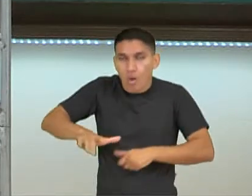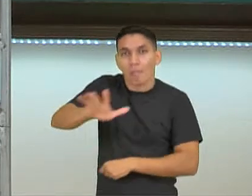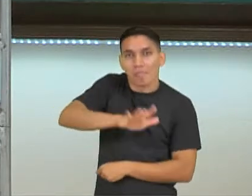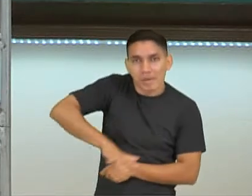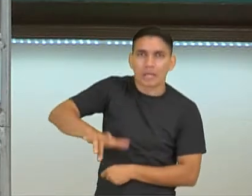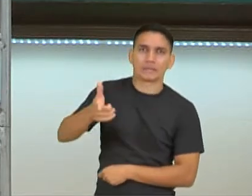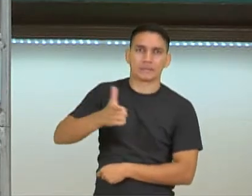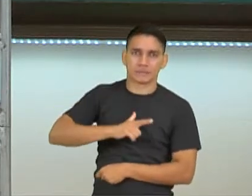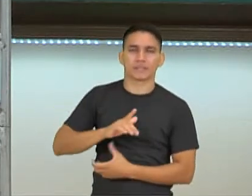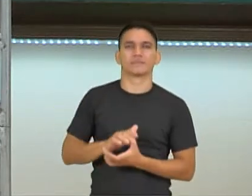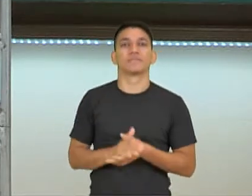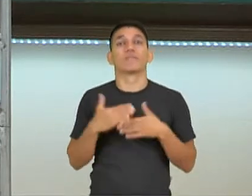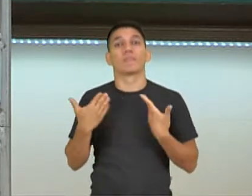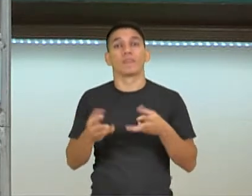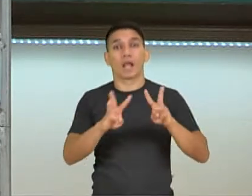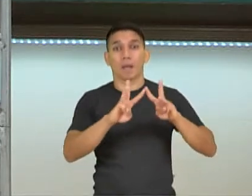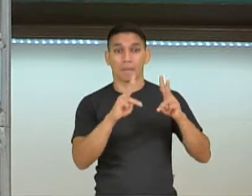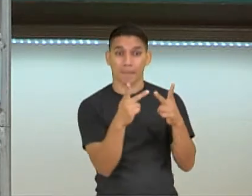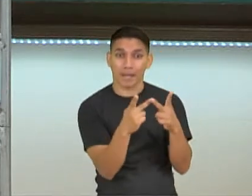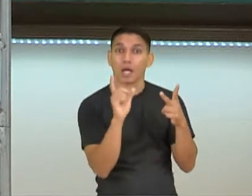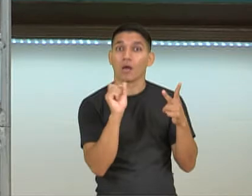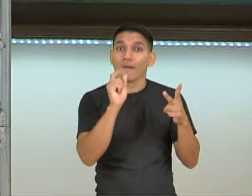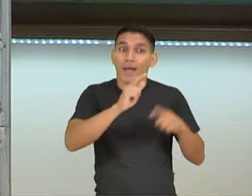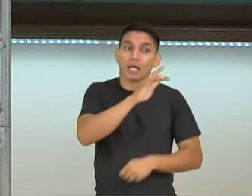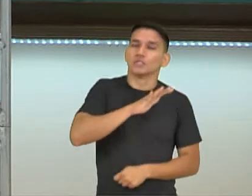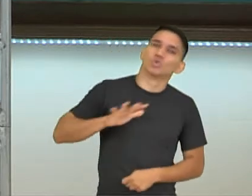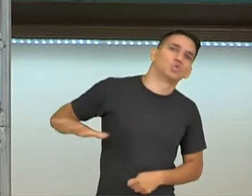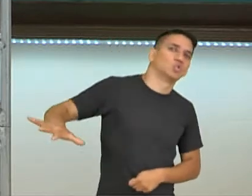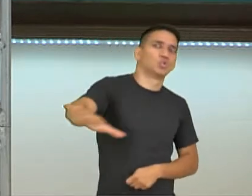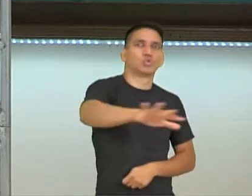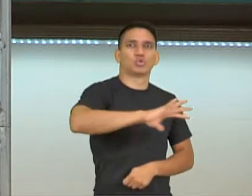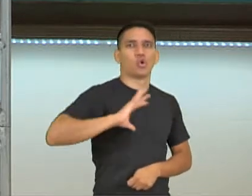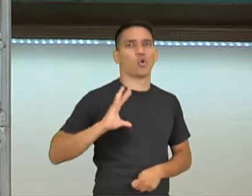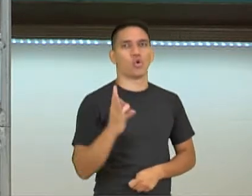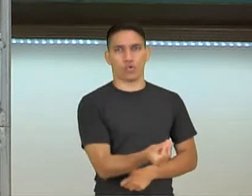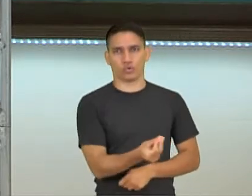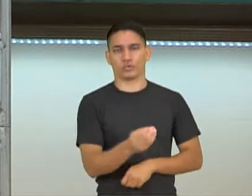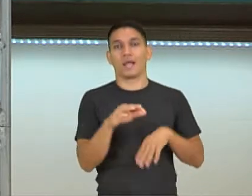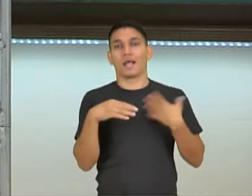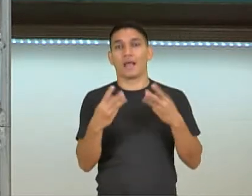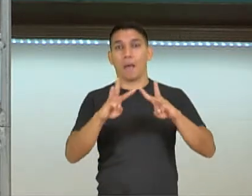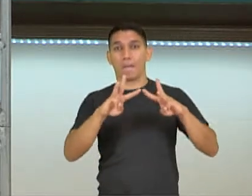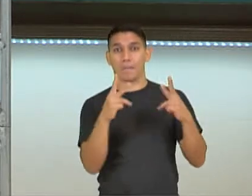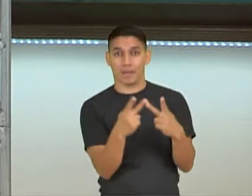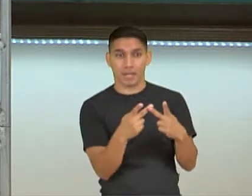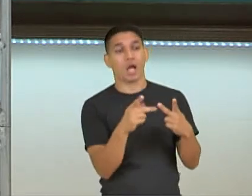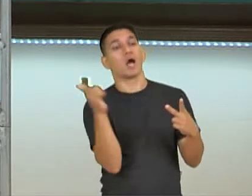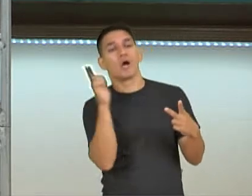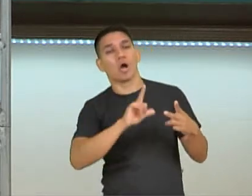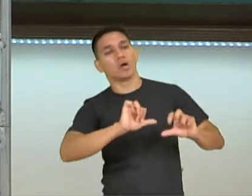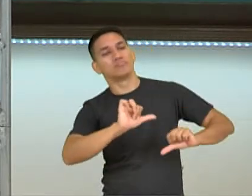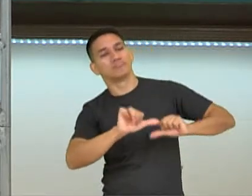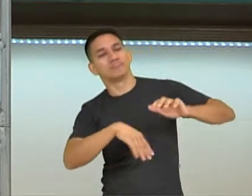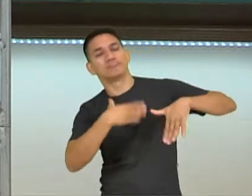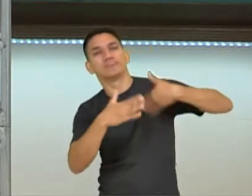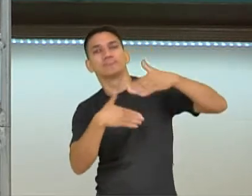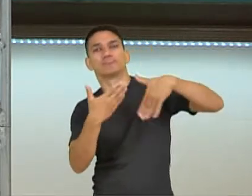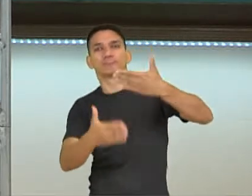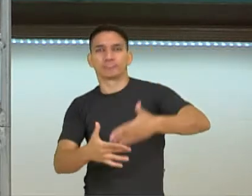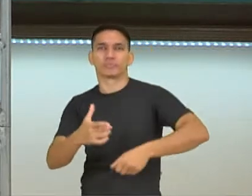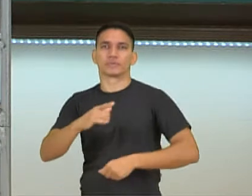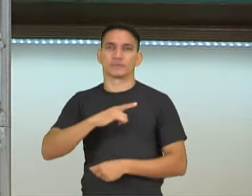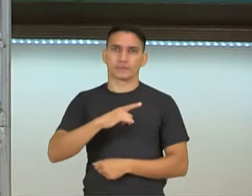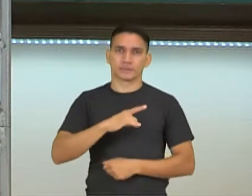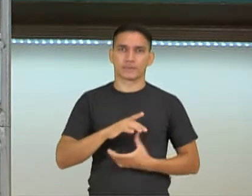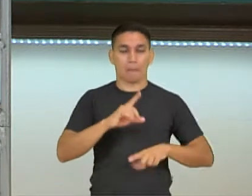pode dizer que a matéria é um macro, é o todo, tá? E a matéria, ela sofre transformações, isso a gente vai